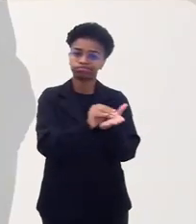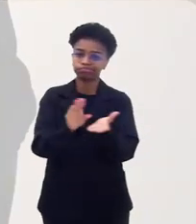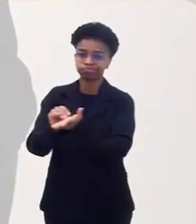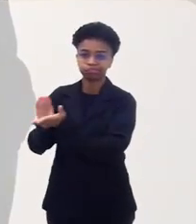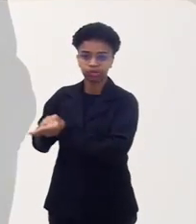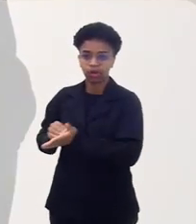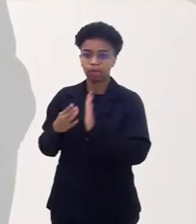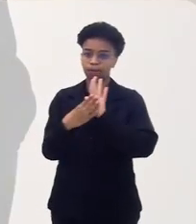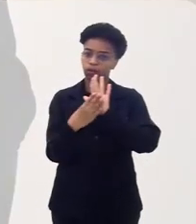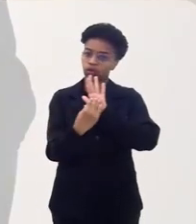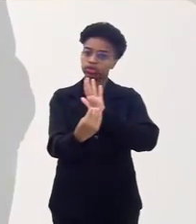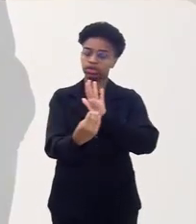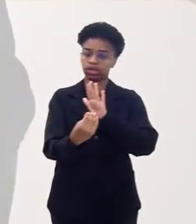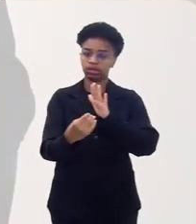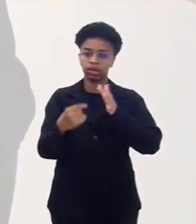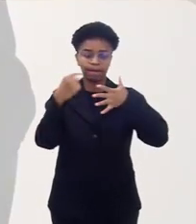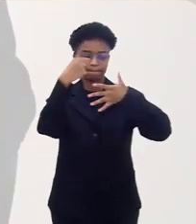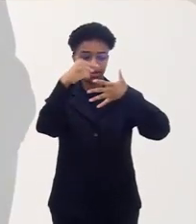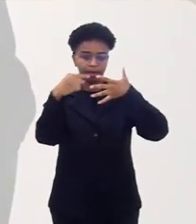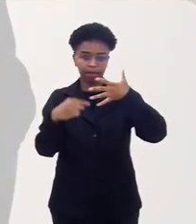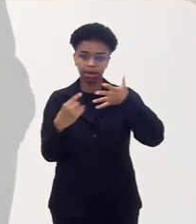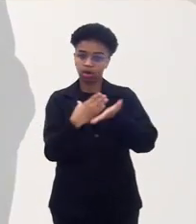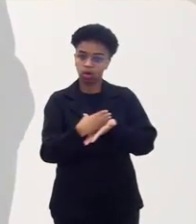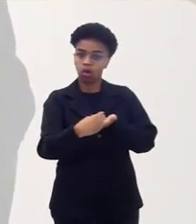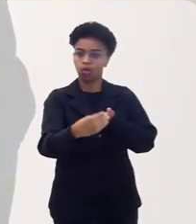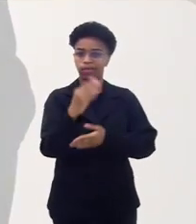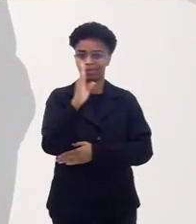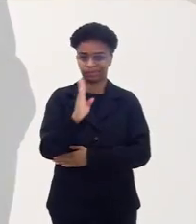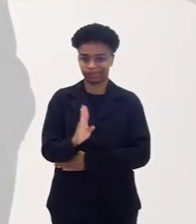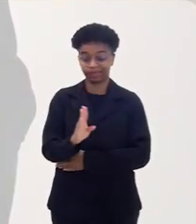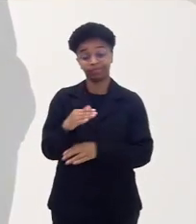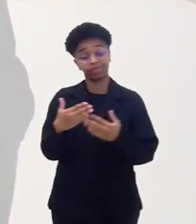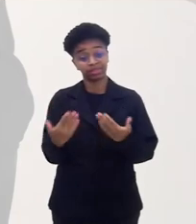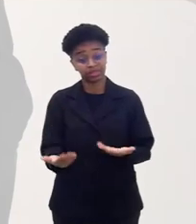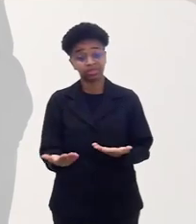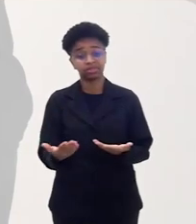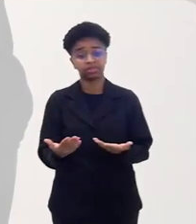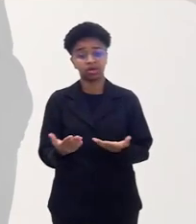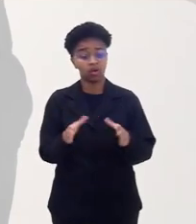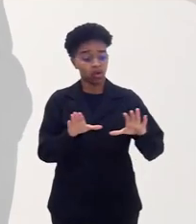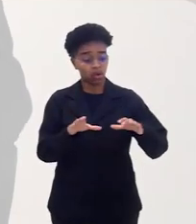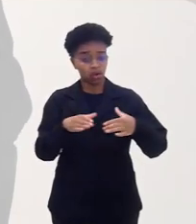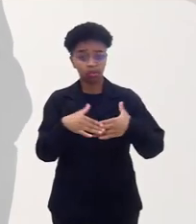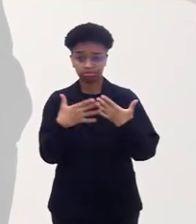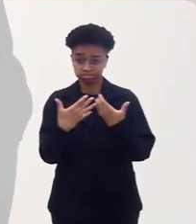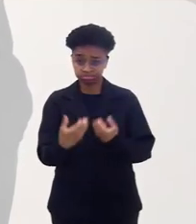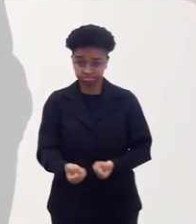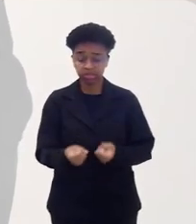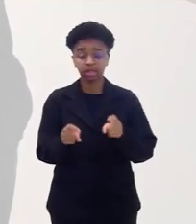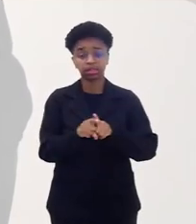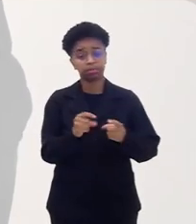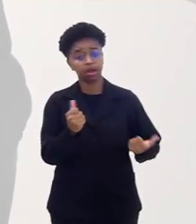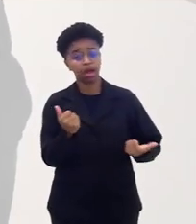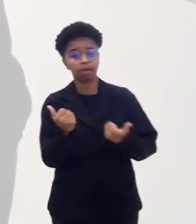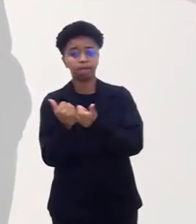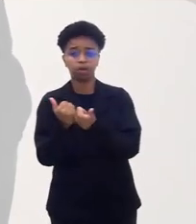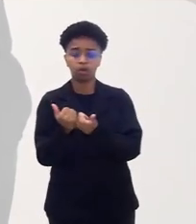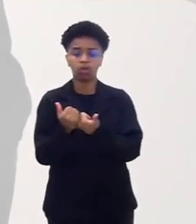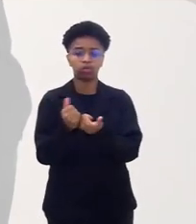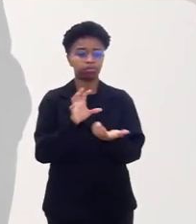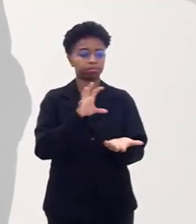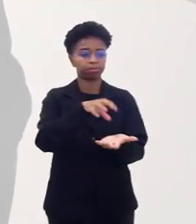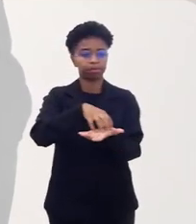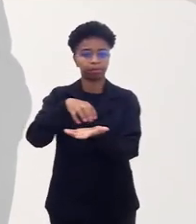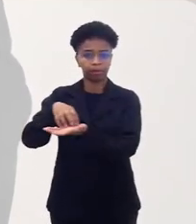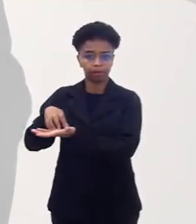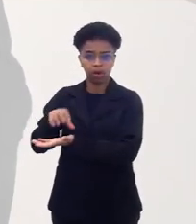reproduziram esses princípios na sua legislação. Então, abraçado pela comunidade, com o apoio dessas